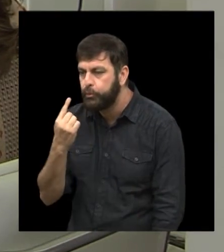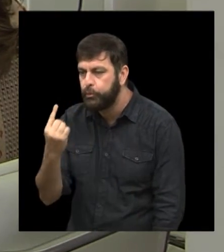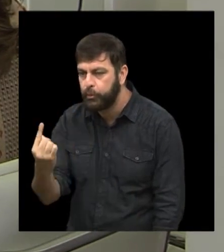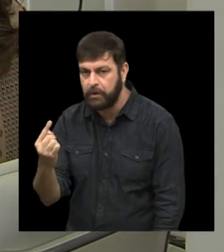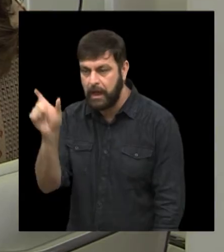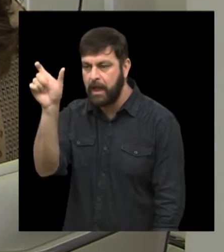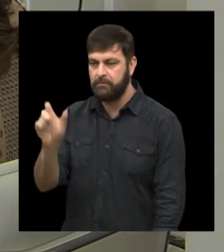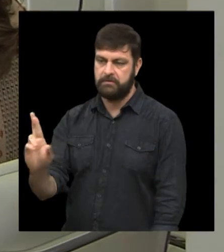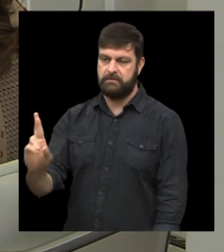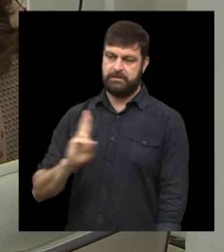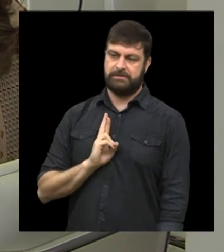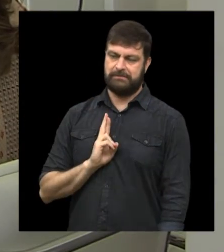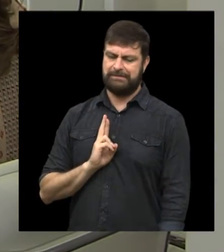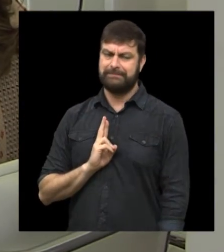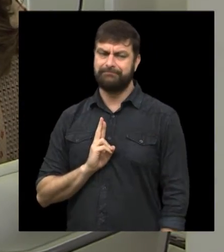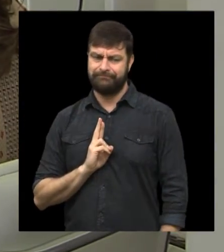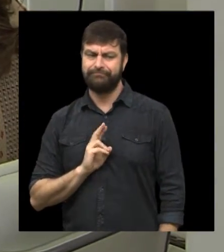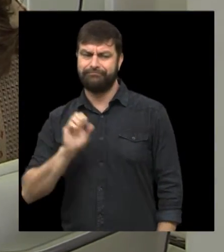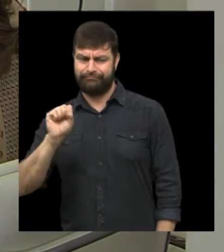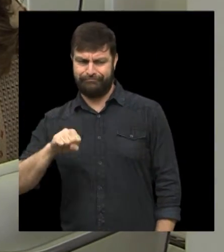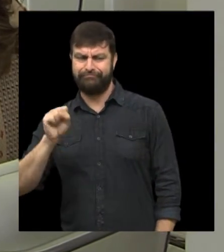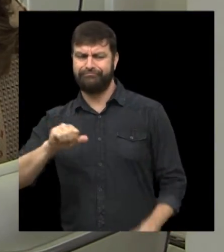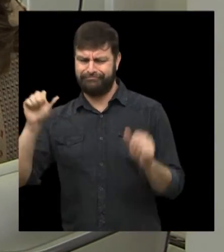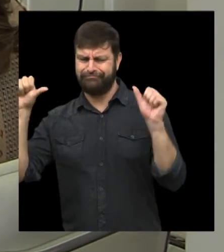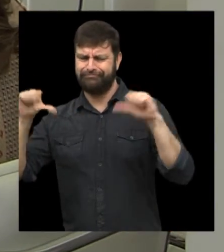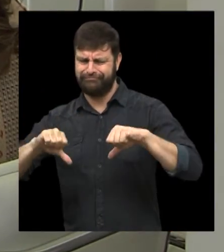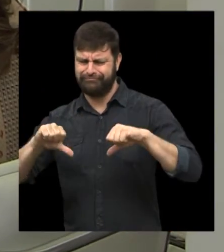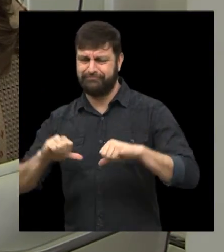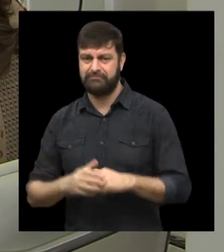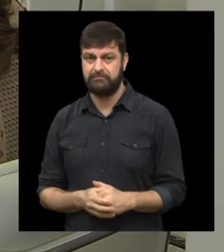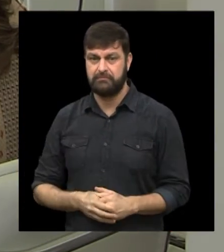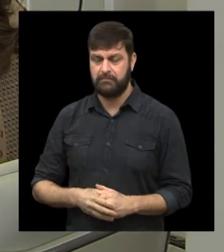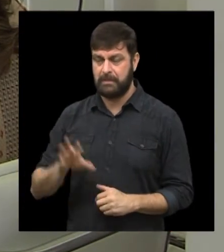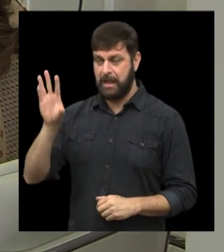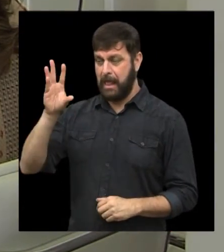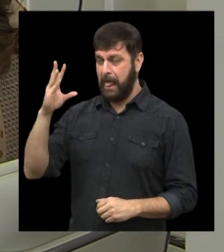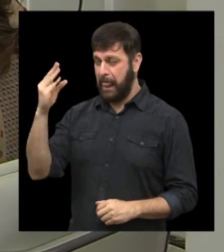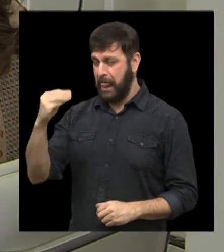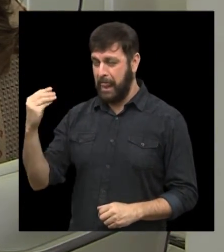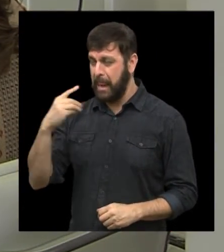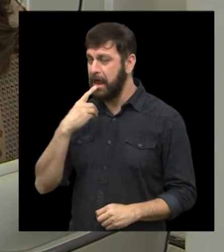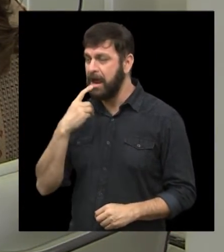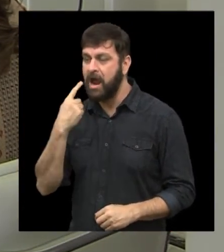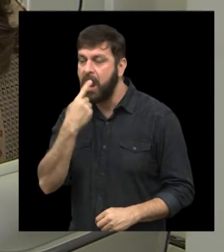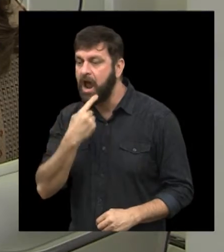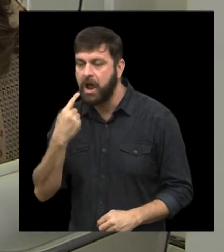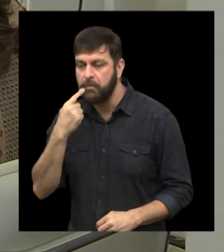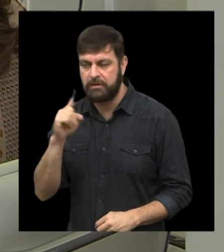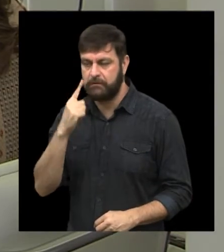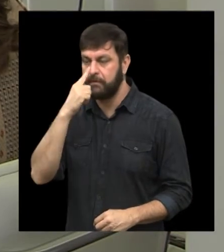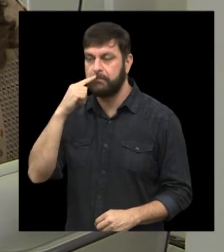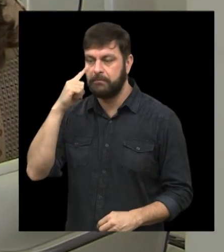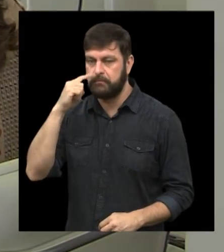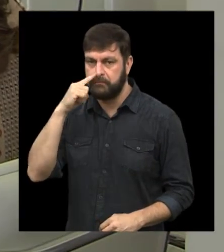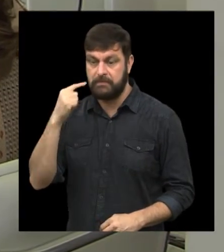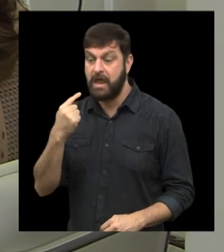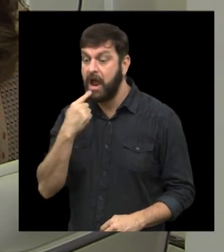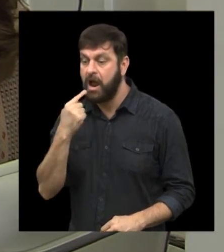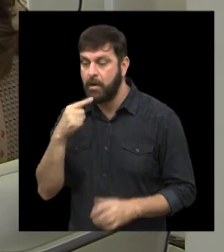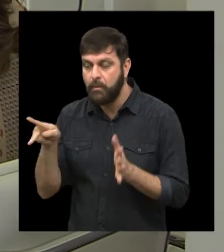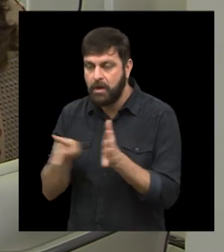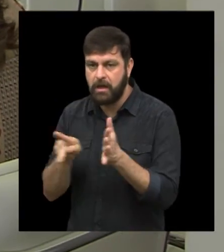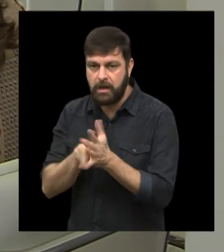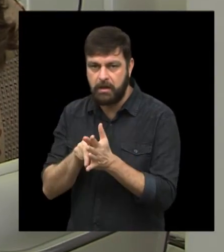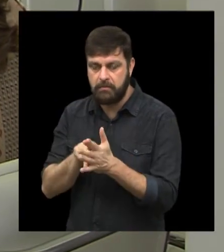E a pessoa vai dizer se está ou não com o mau odor. O mau hálito bucal, ele sai apenas pela boca, ele não sai pelo nariz. E essa é a grande